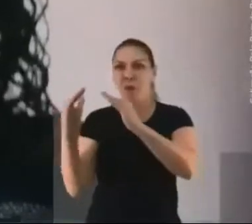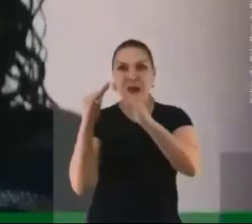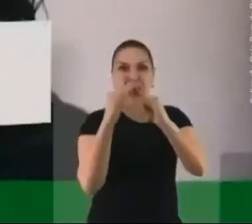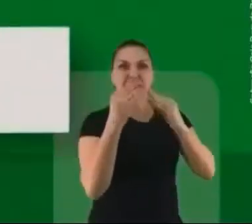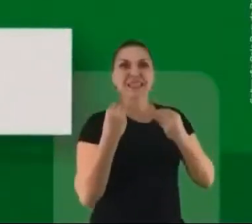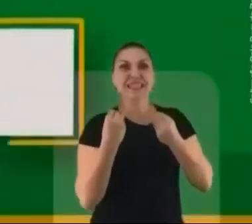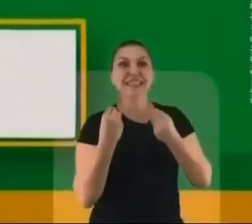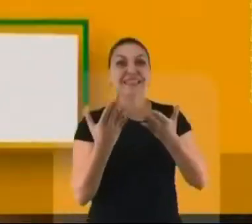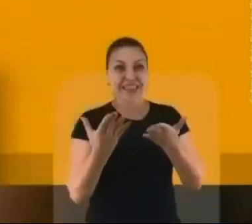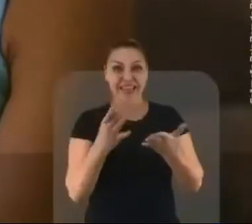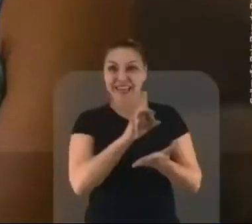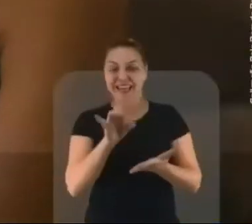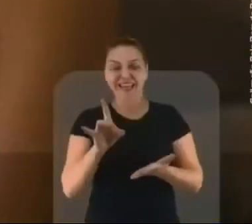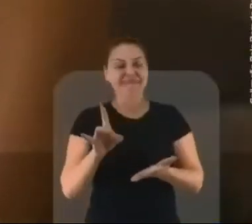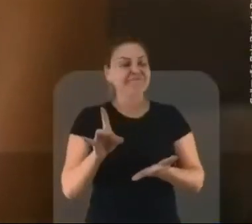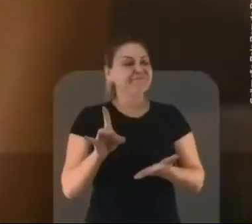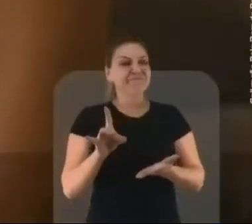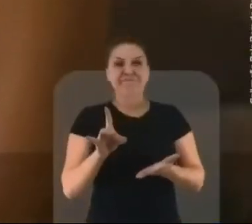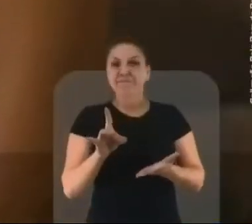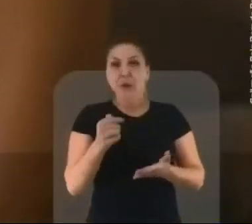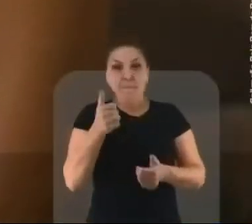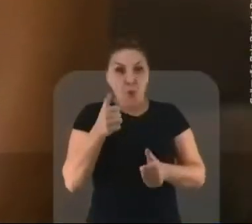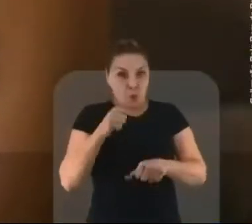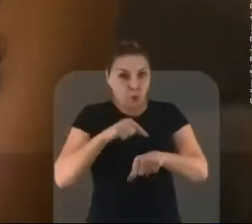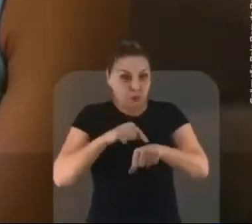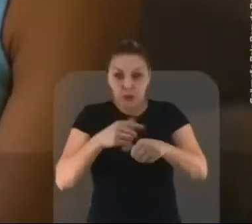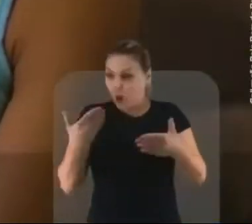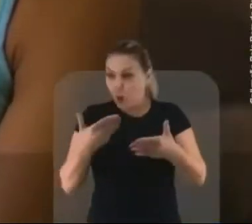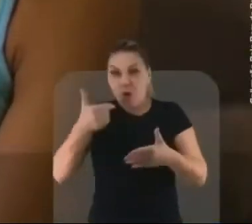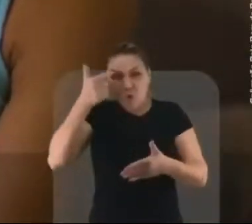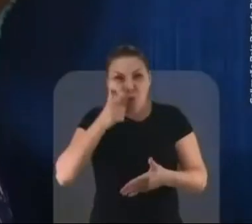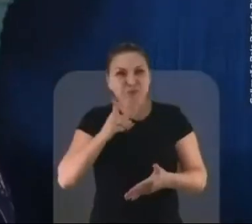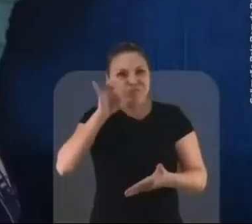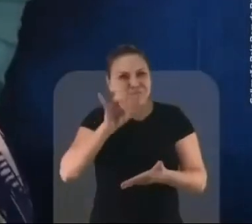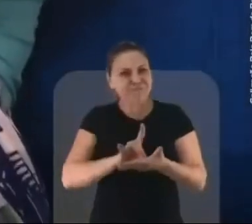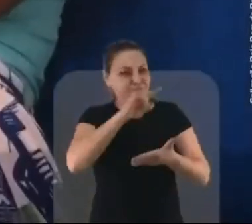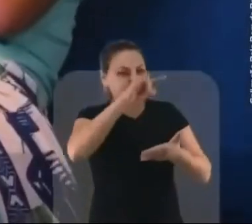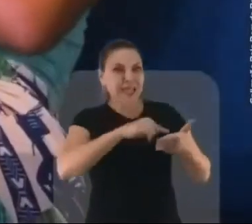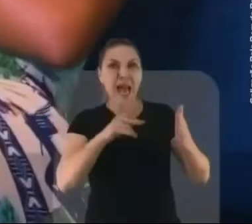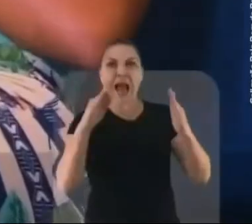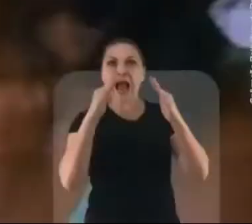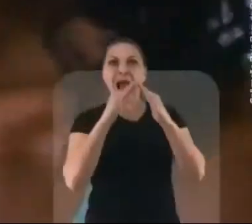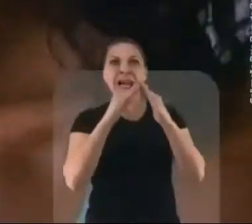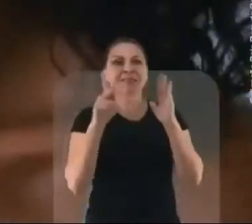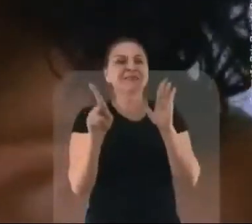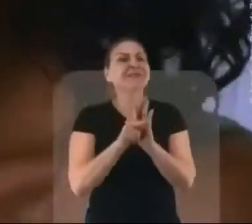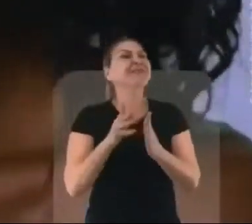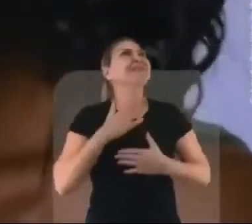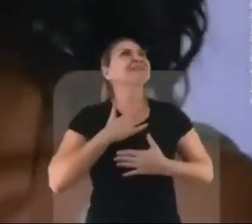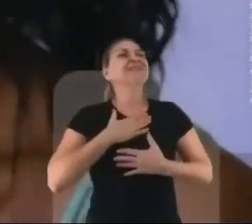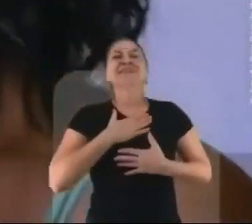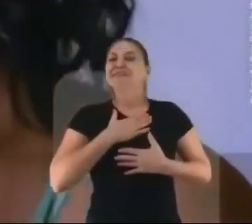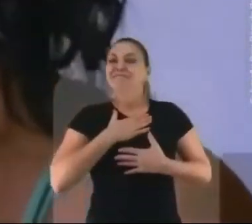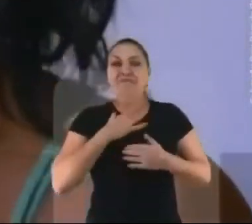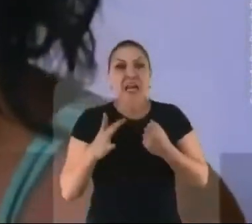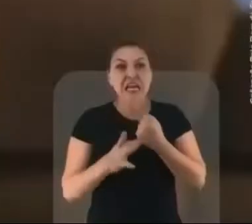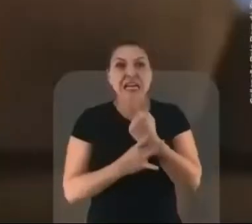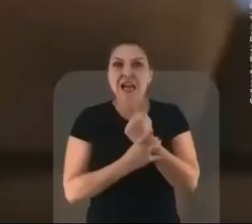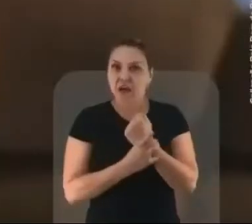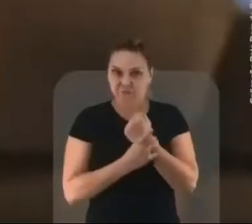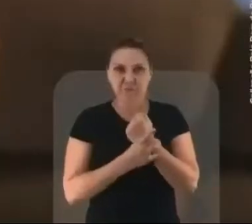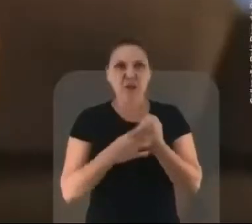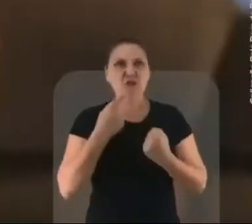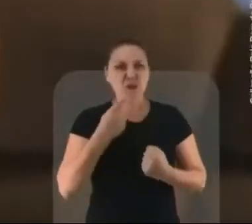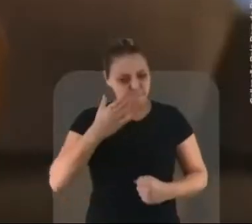casas em treves. Aí que recentemente, né, que eu consegui conquistar o seu da casa própria. Uma coisa que é garantido.